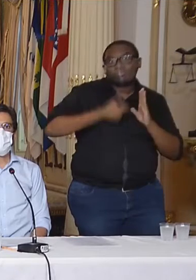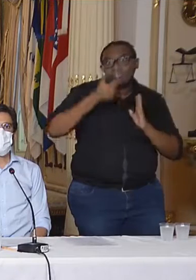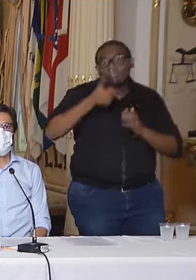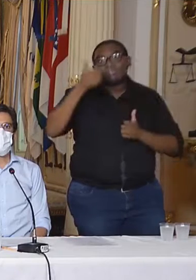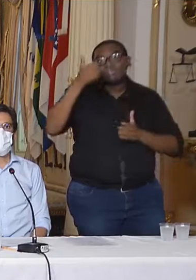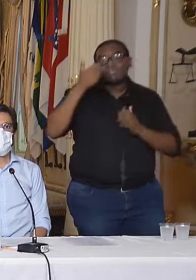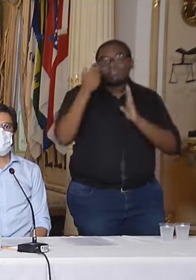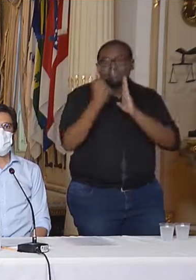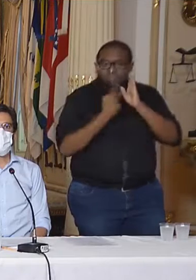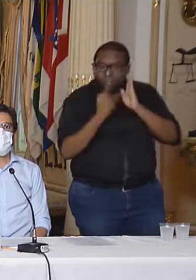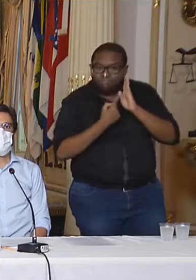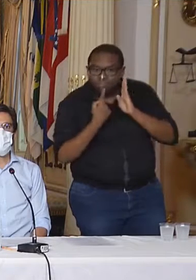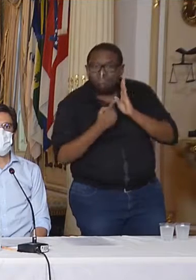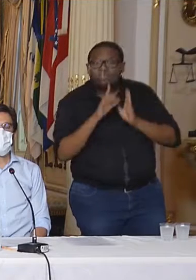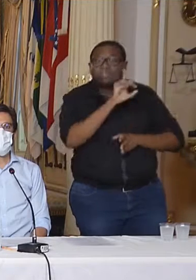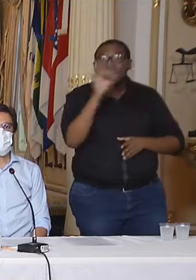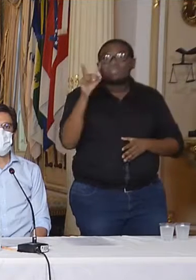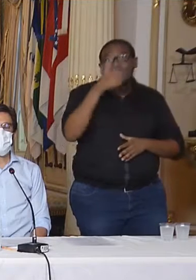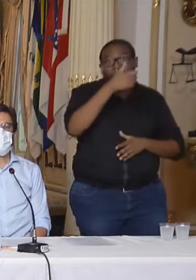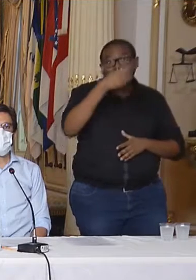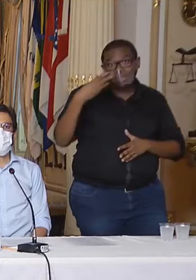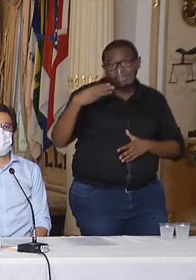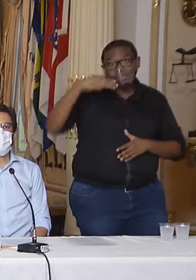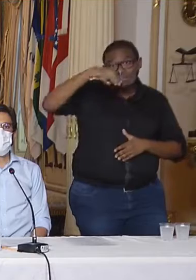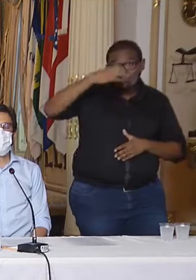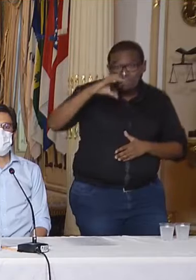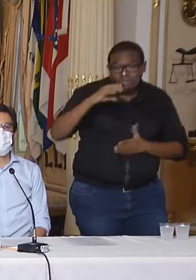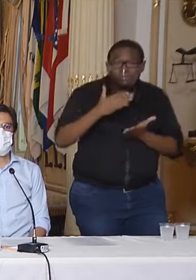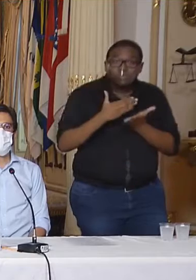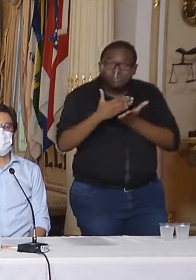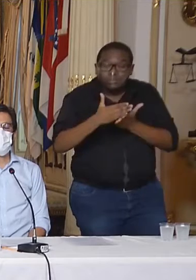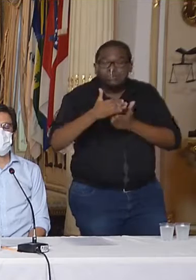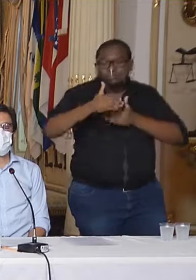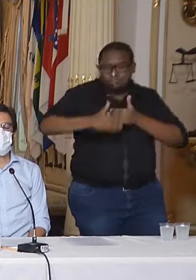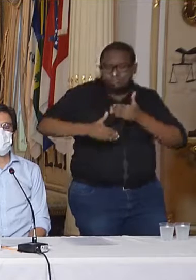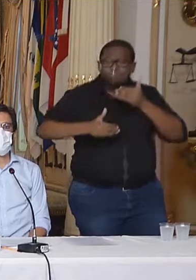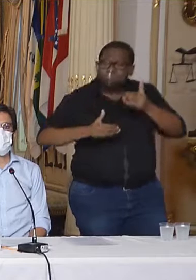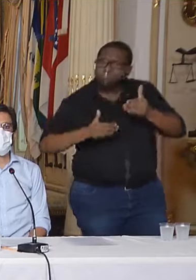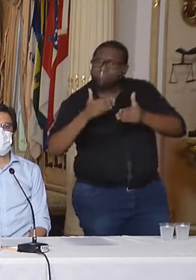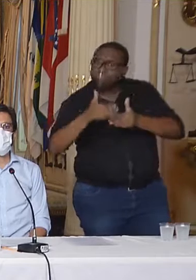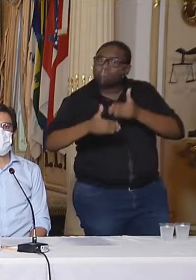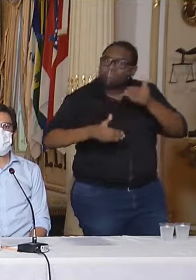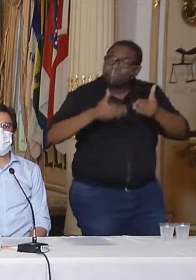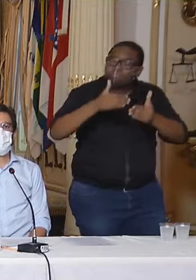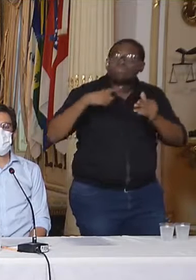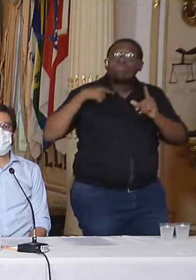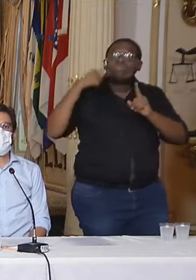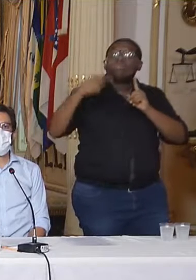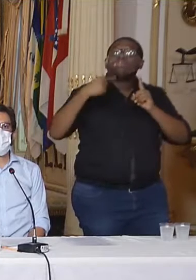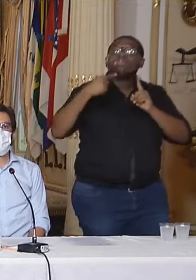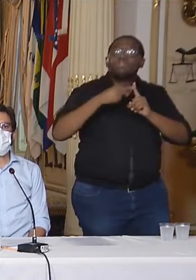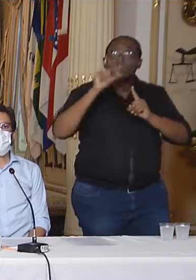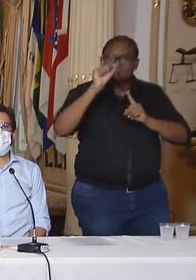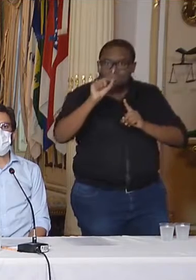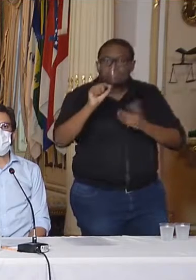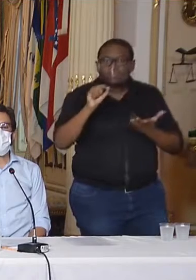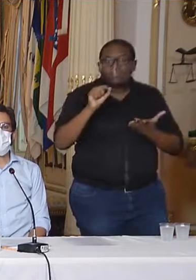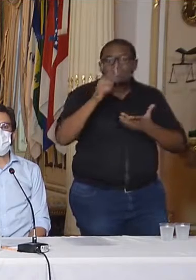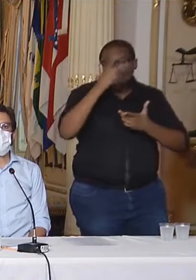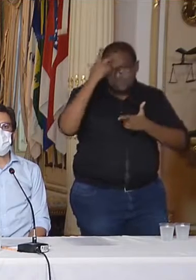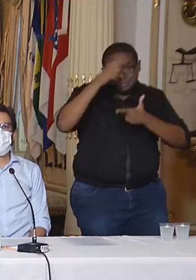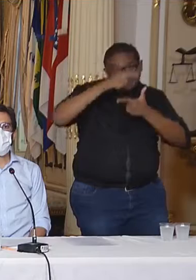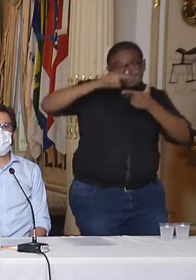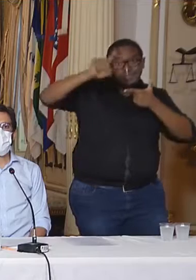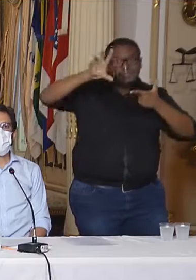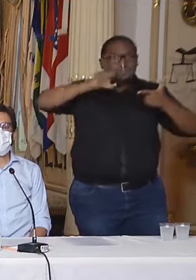bom lembrar, ainda em 13 de março e foram progressivamente reforçadas com o objetivo de reduzir a curva de